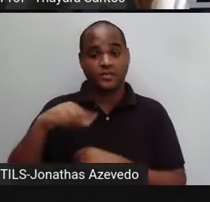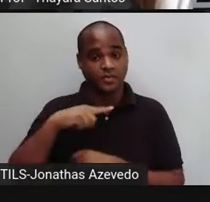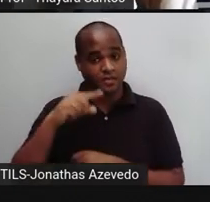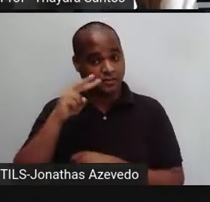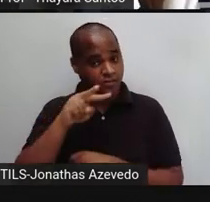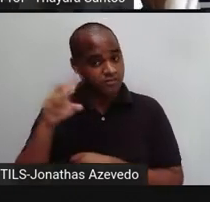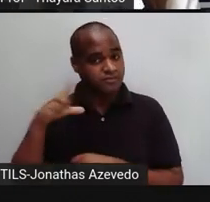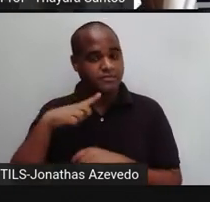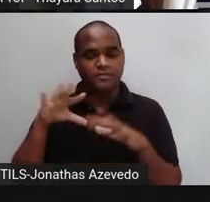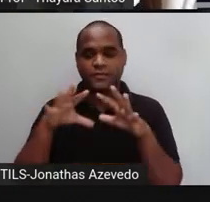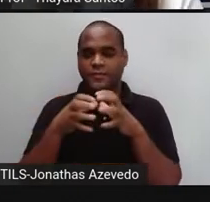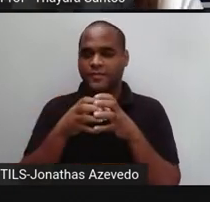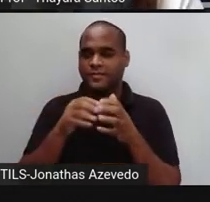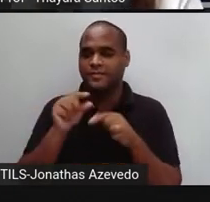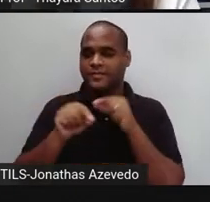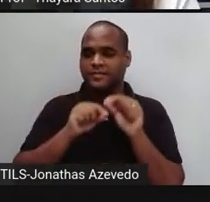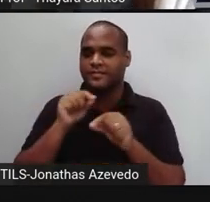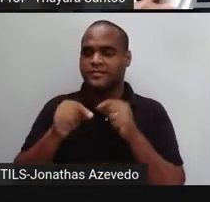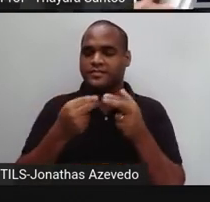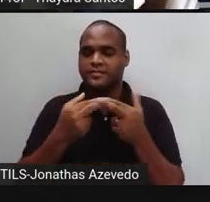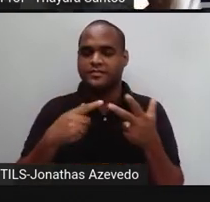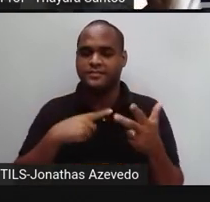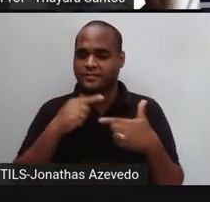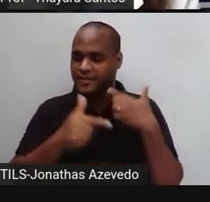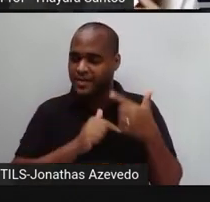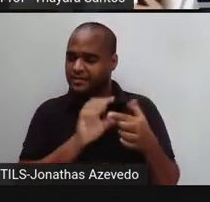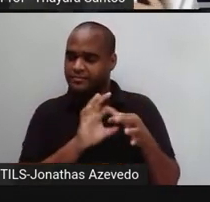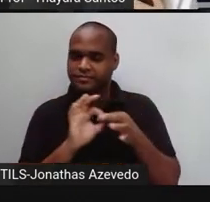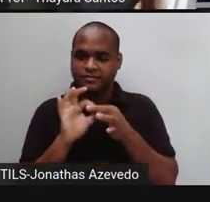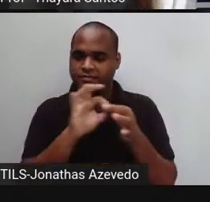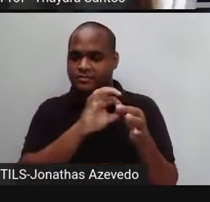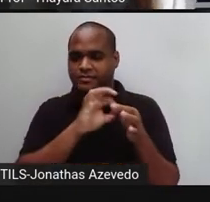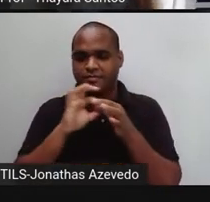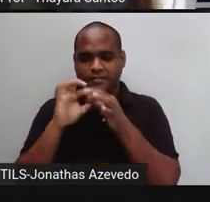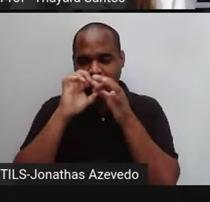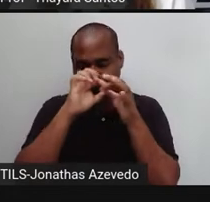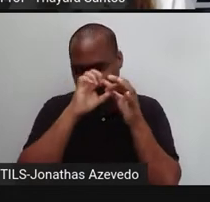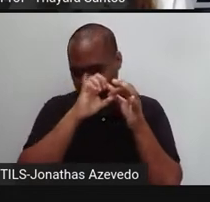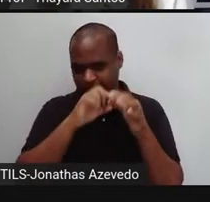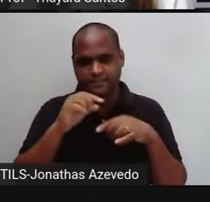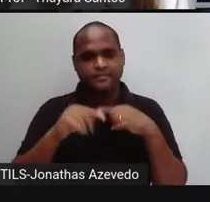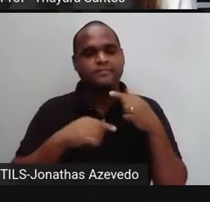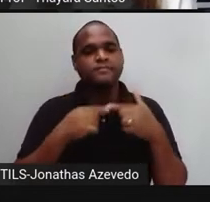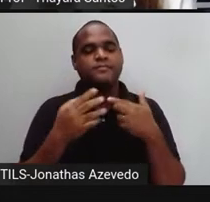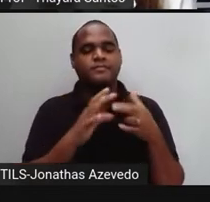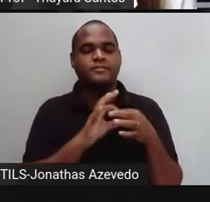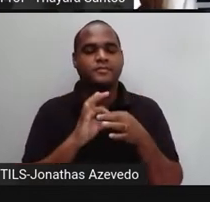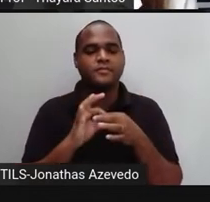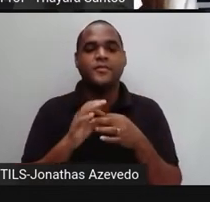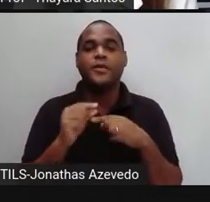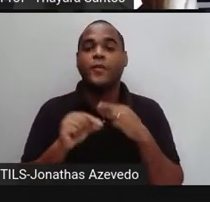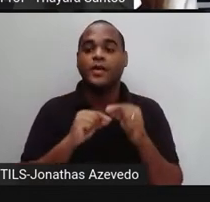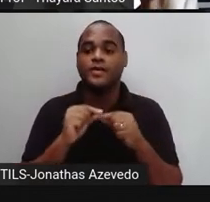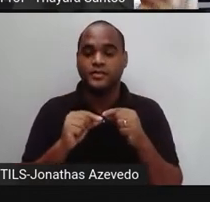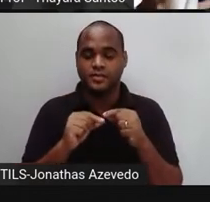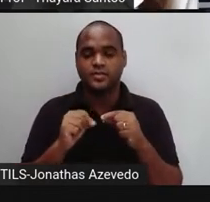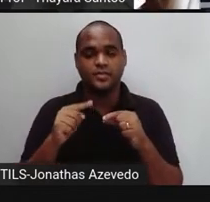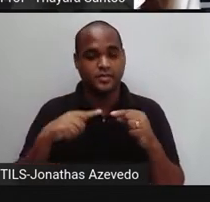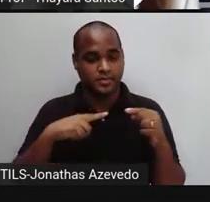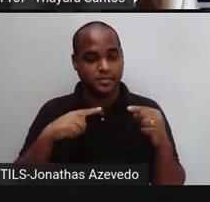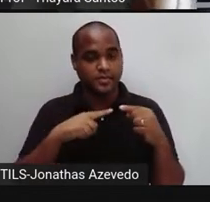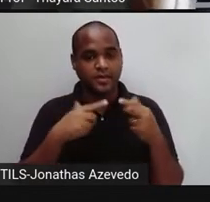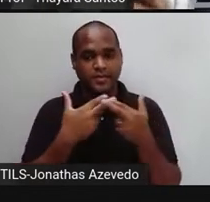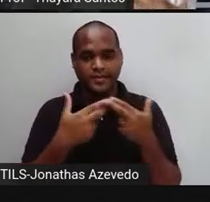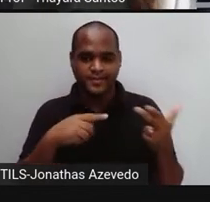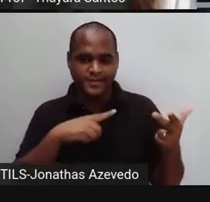sistema é um conjunto de órgãos que trabalham juntos para executar alguma função. Nesse caso, a função do